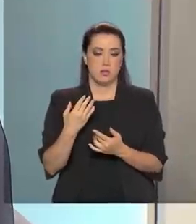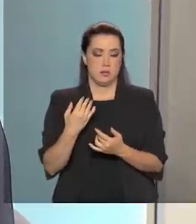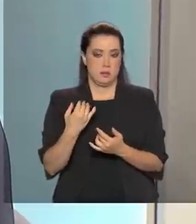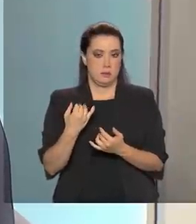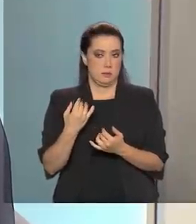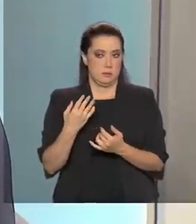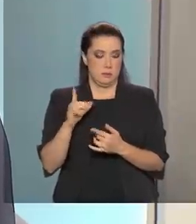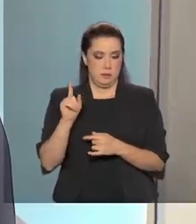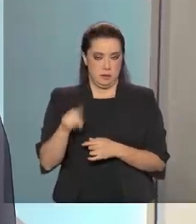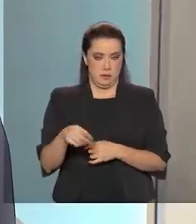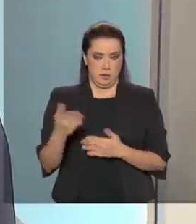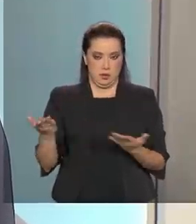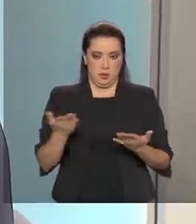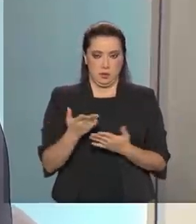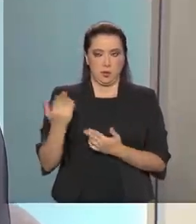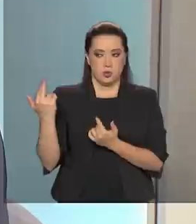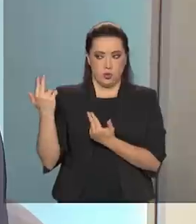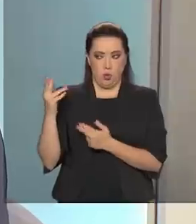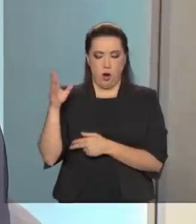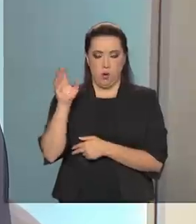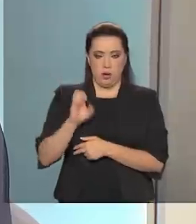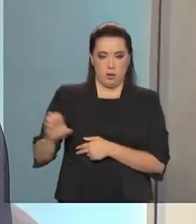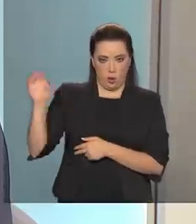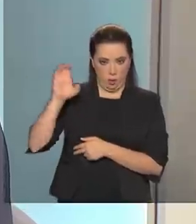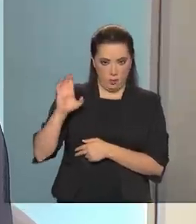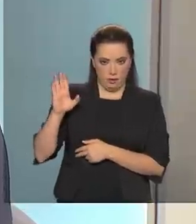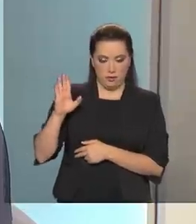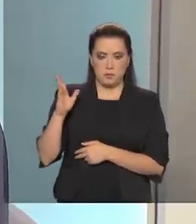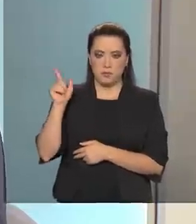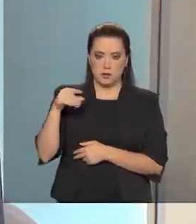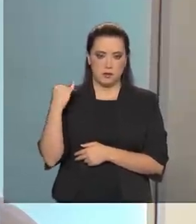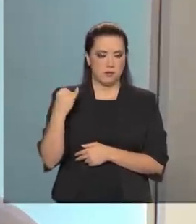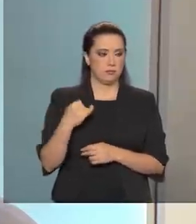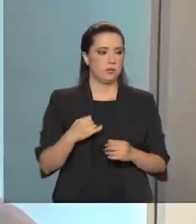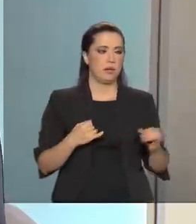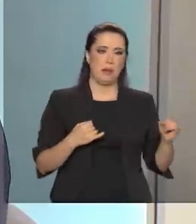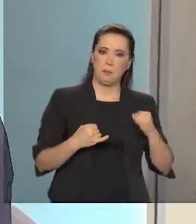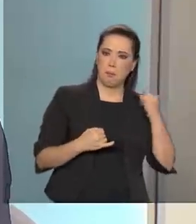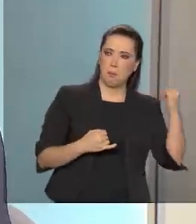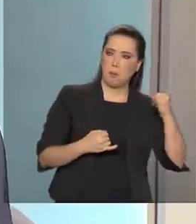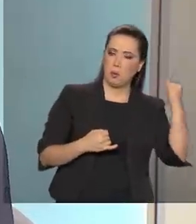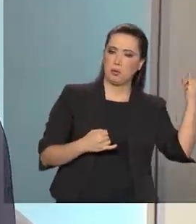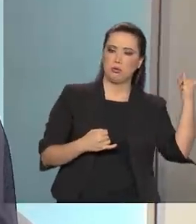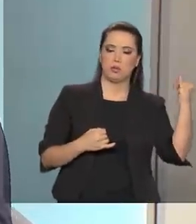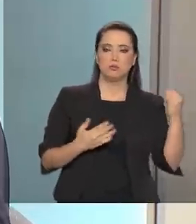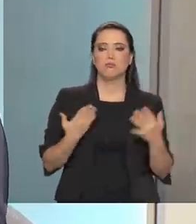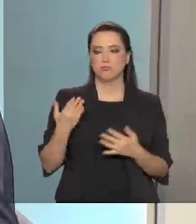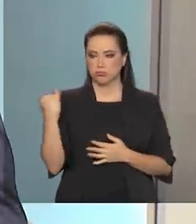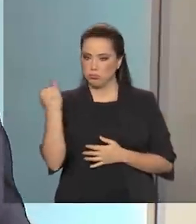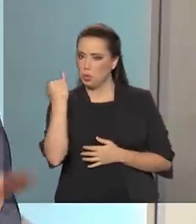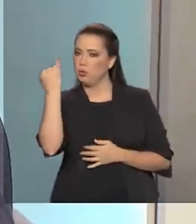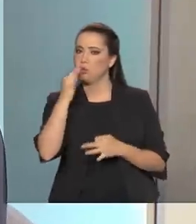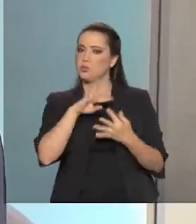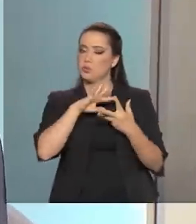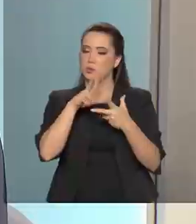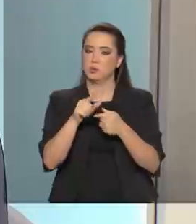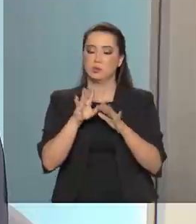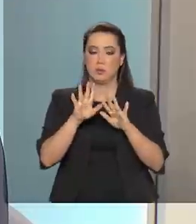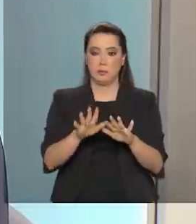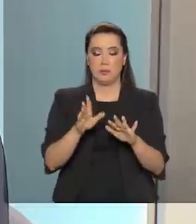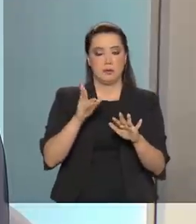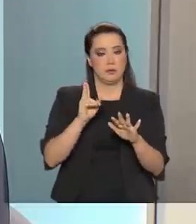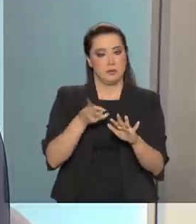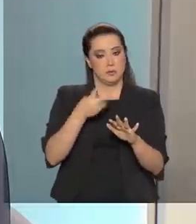Europeia, que é uma referência mundial. É claro que é outro